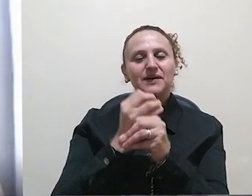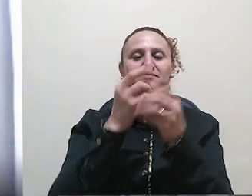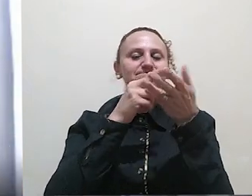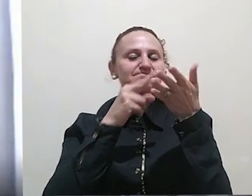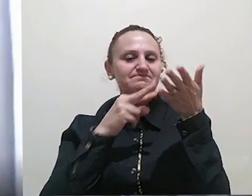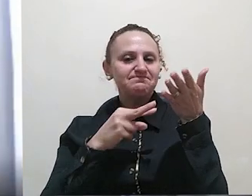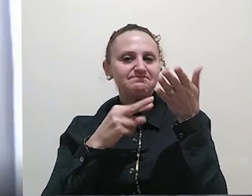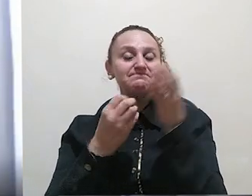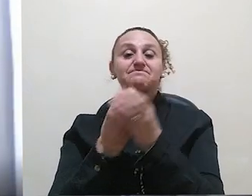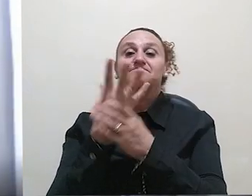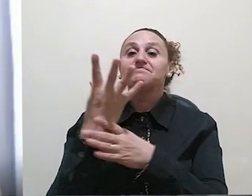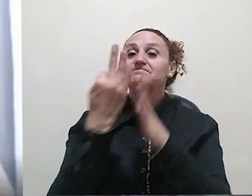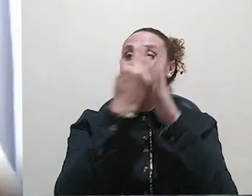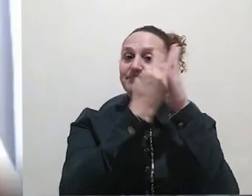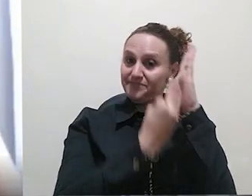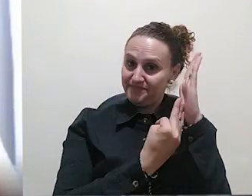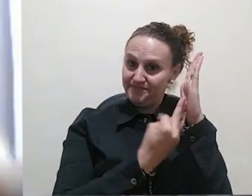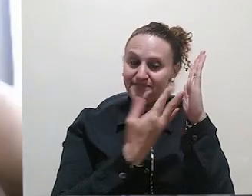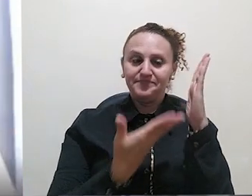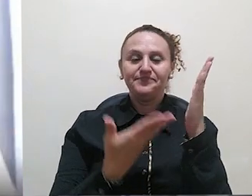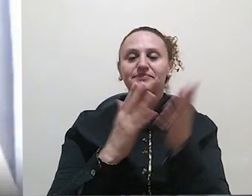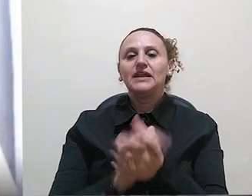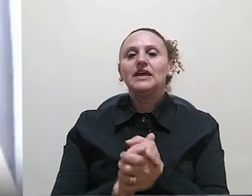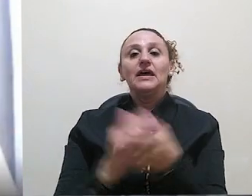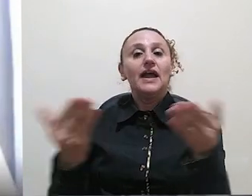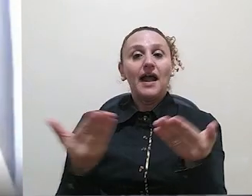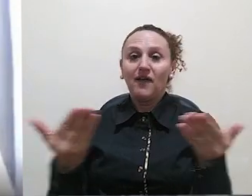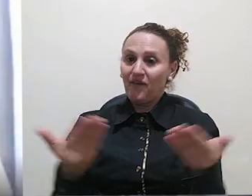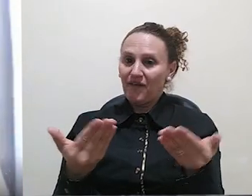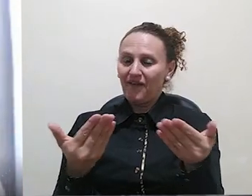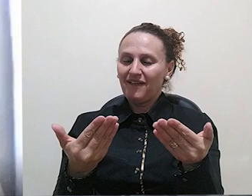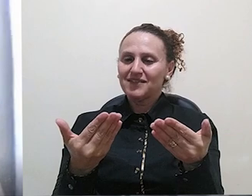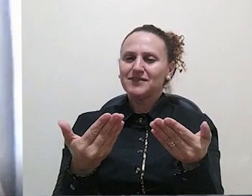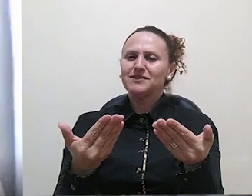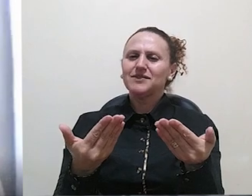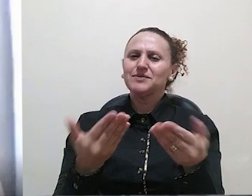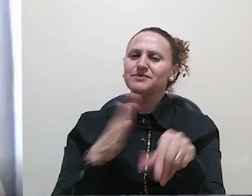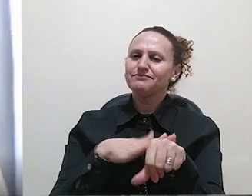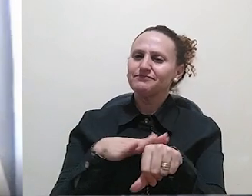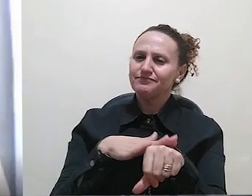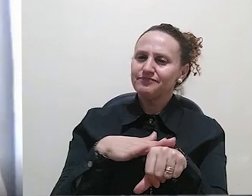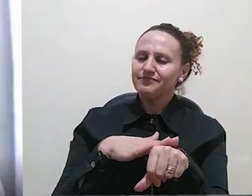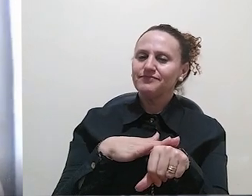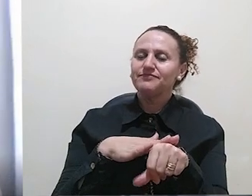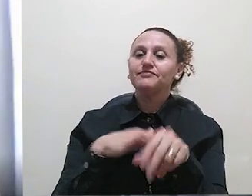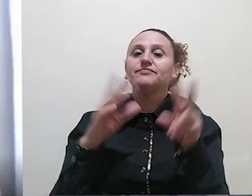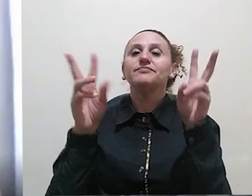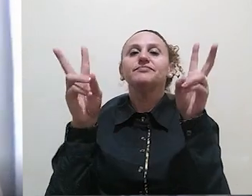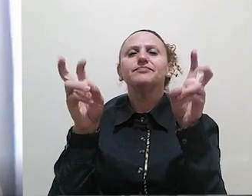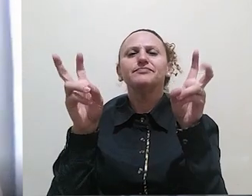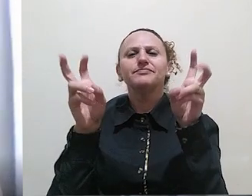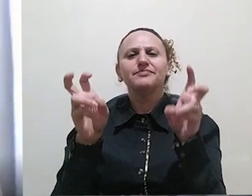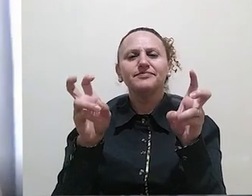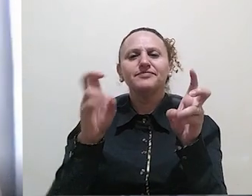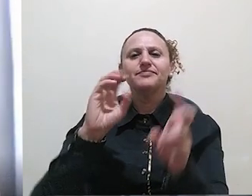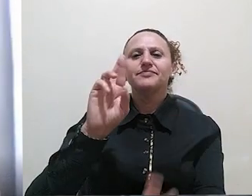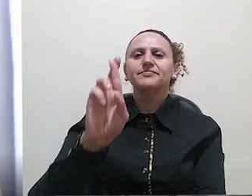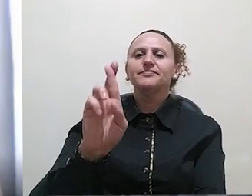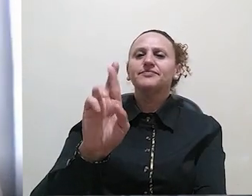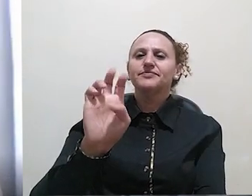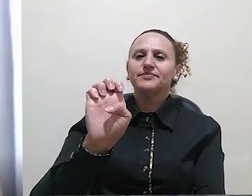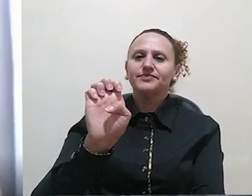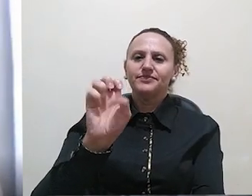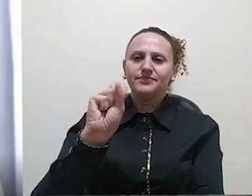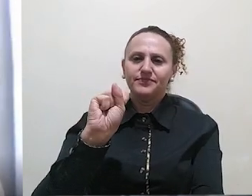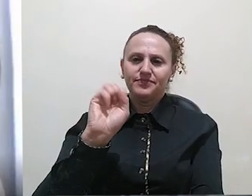produção textual e agora nós vamos falar um pouquinho sobre o conteúdo resenha. Em